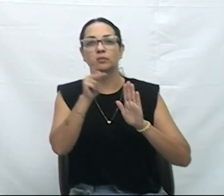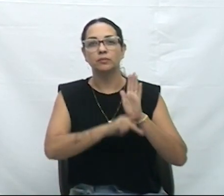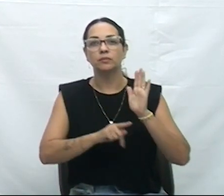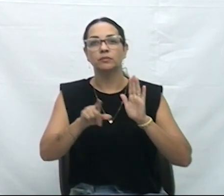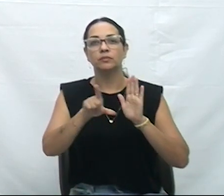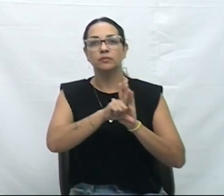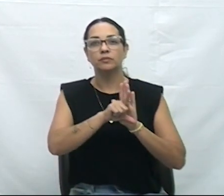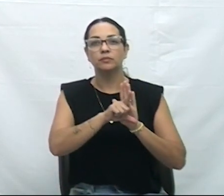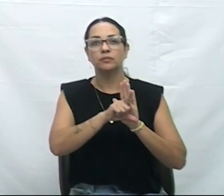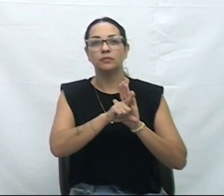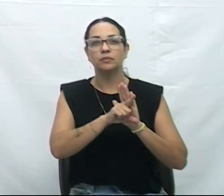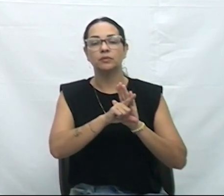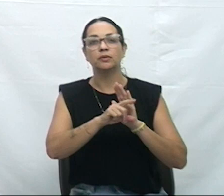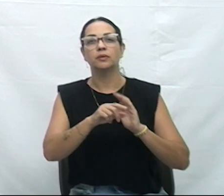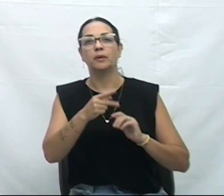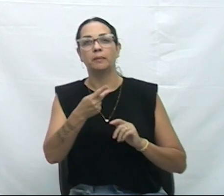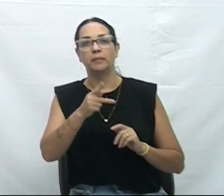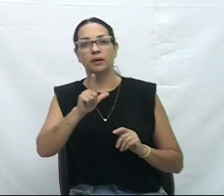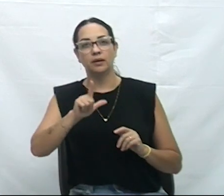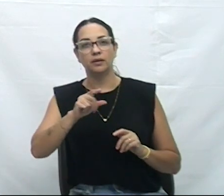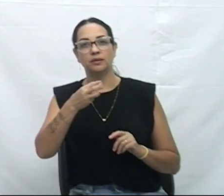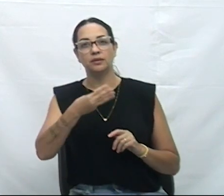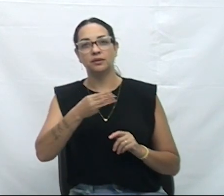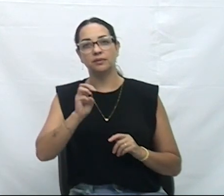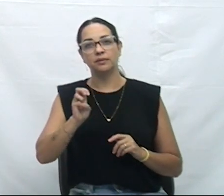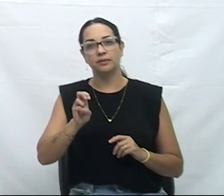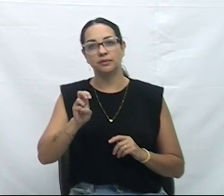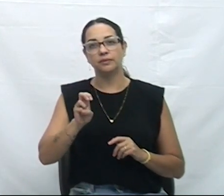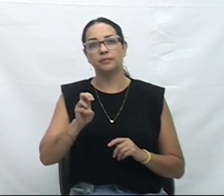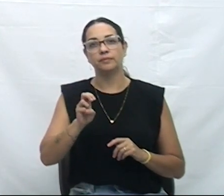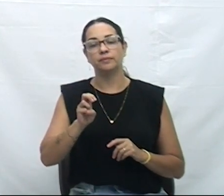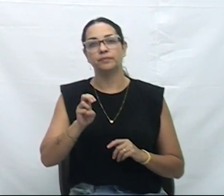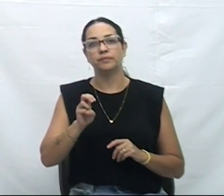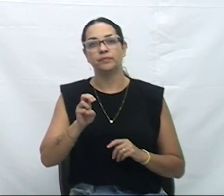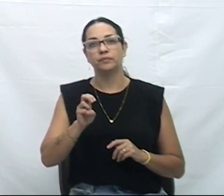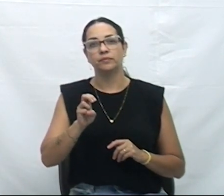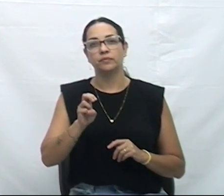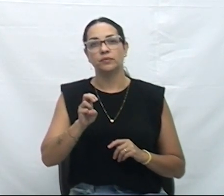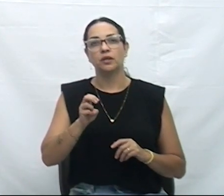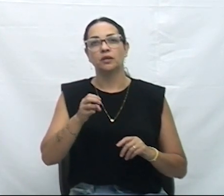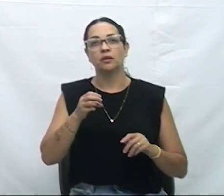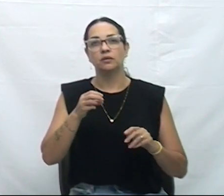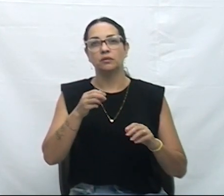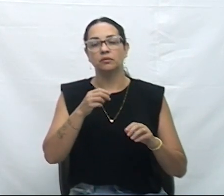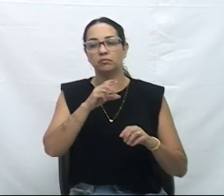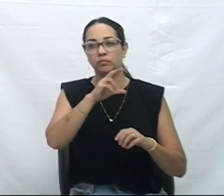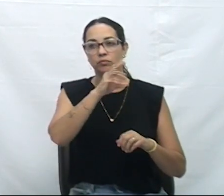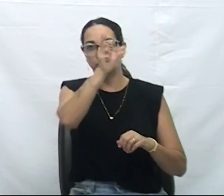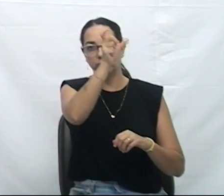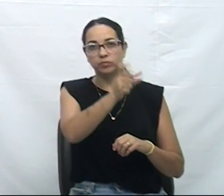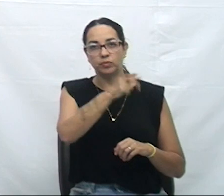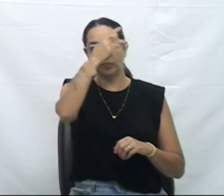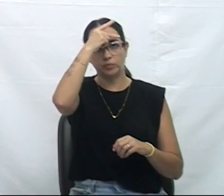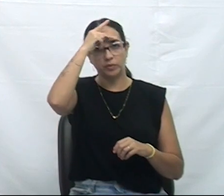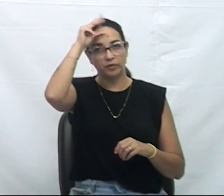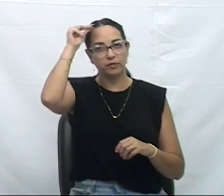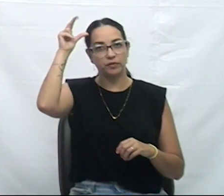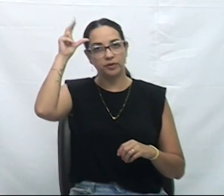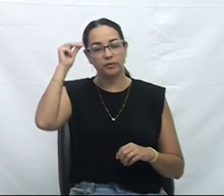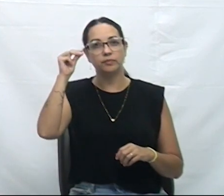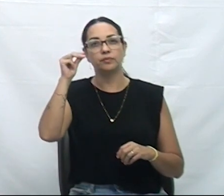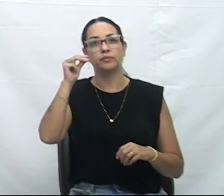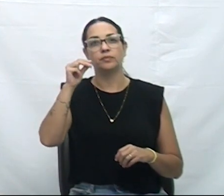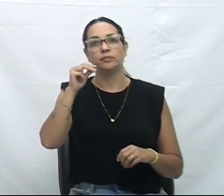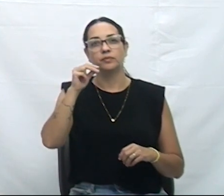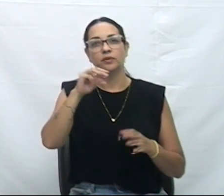lei PE 35 de 2024, de autoria do chefe do Poder Executivo Municipal, que autoriza o chefe